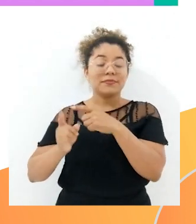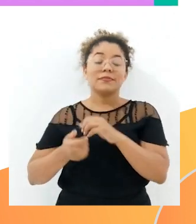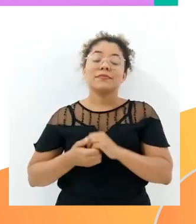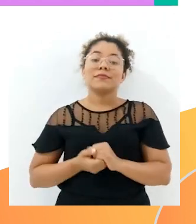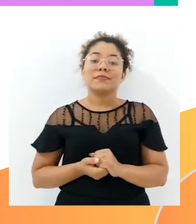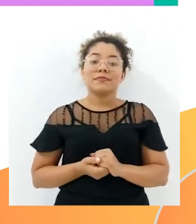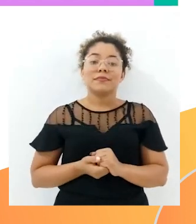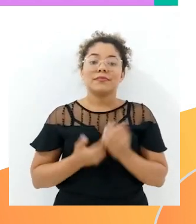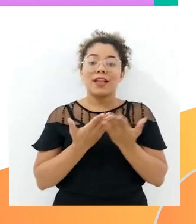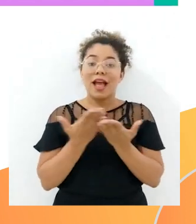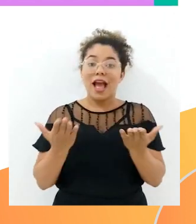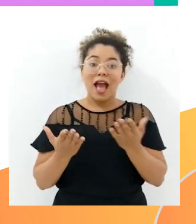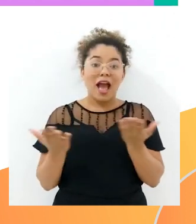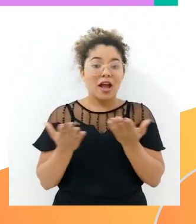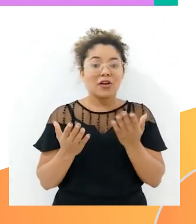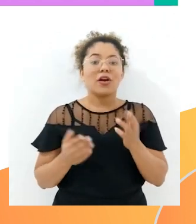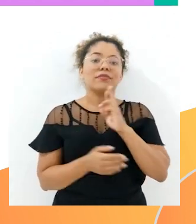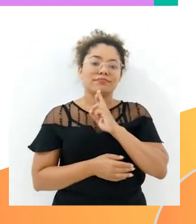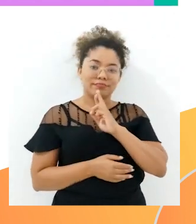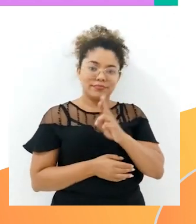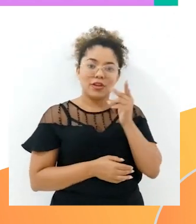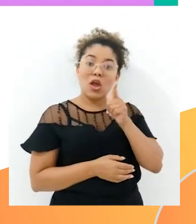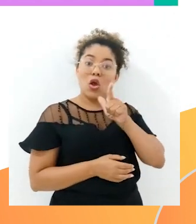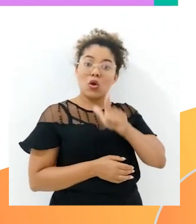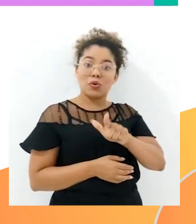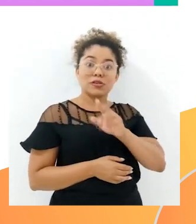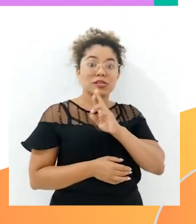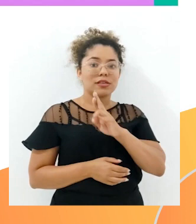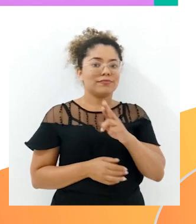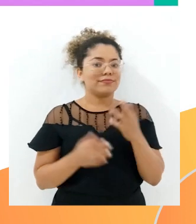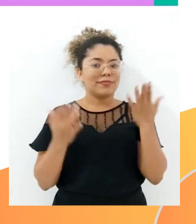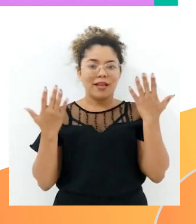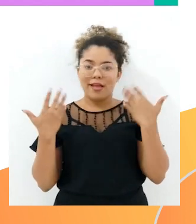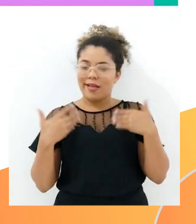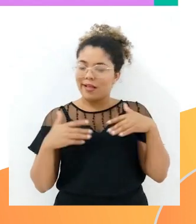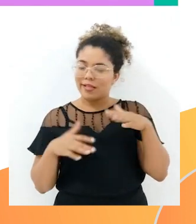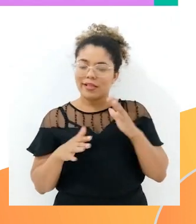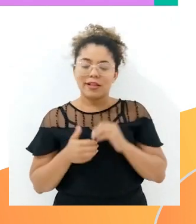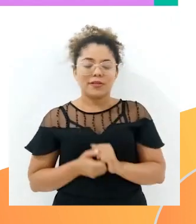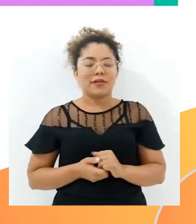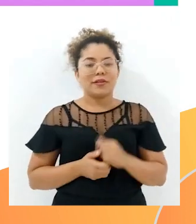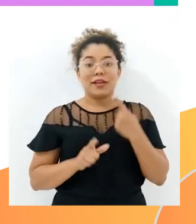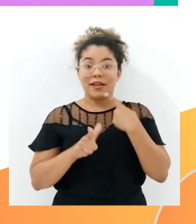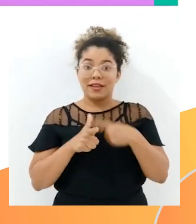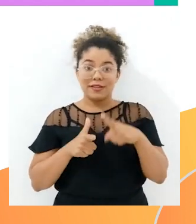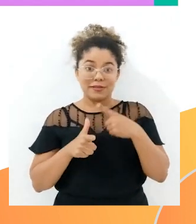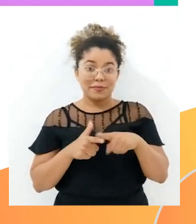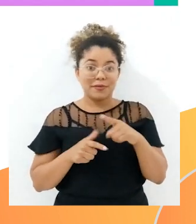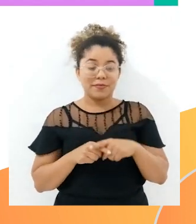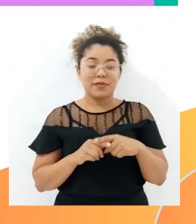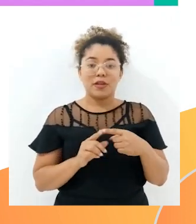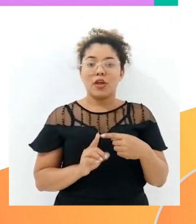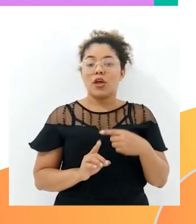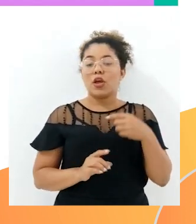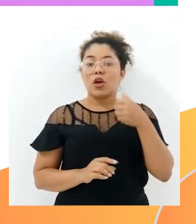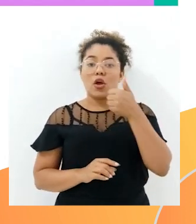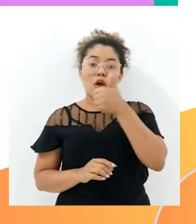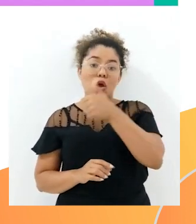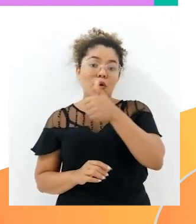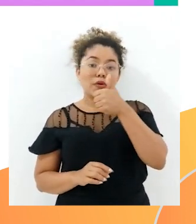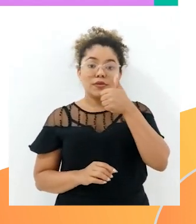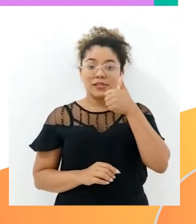adição, e agora sim eu consigo resolver tranquilamente esse problema. Eu somo 11